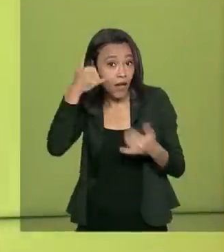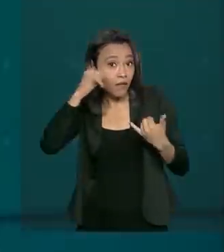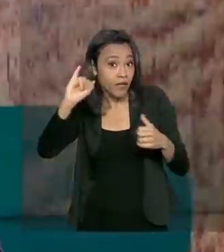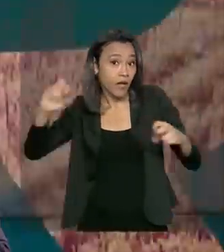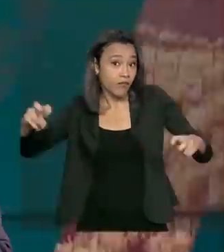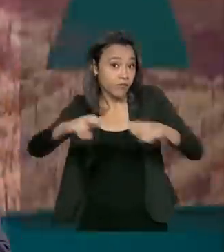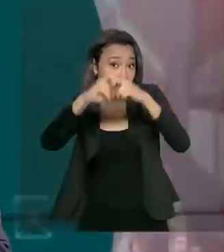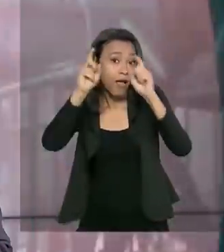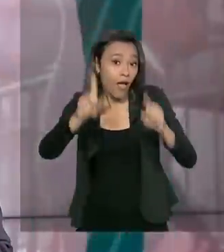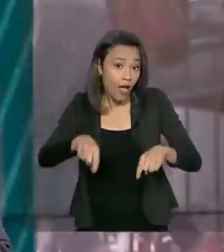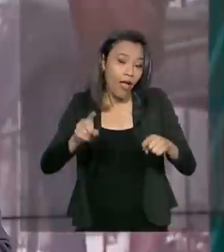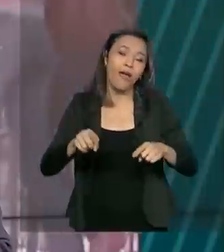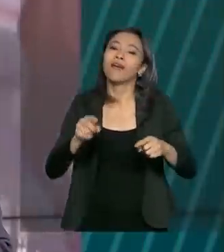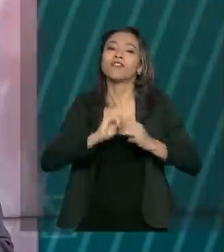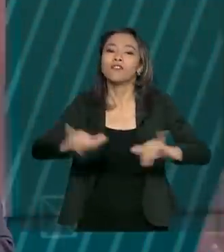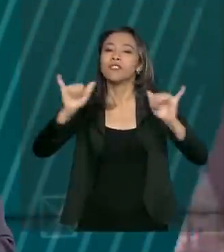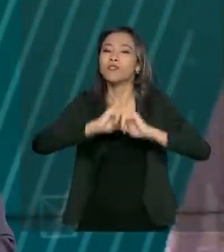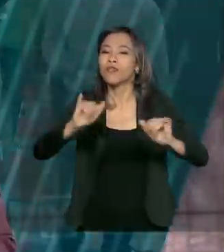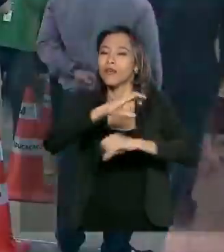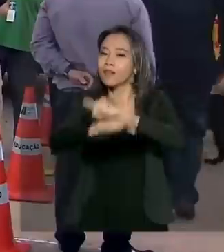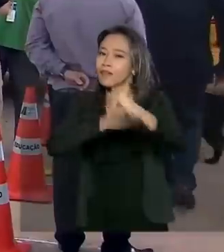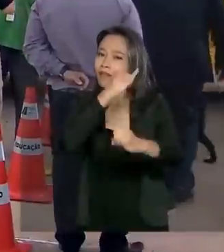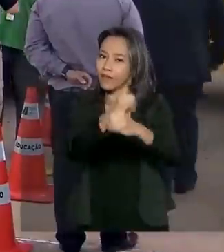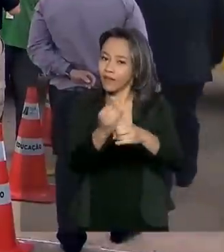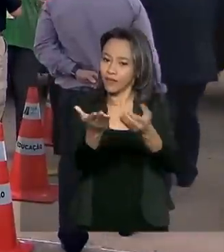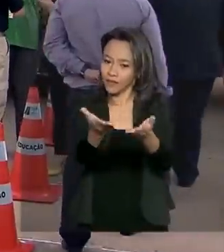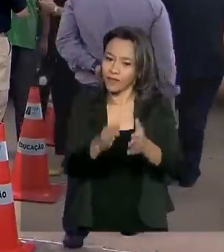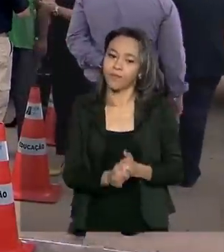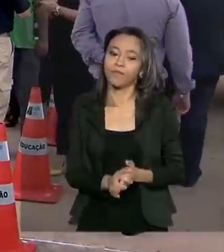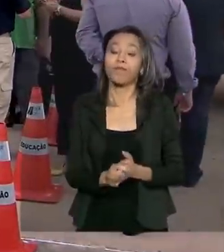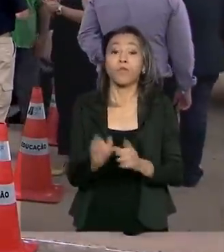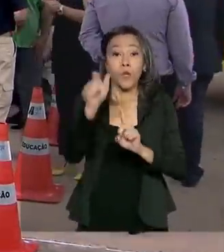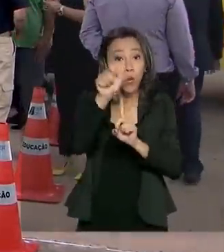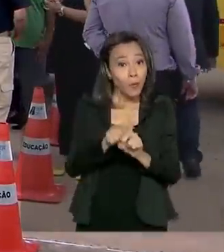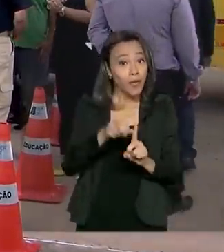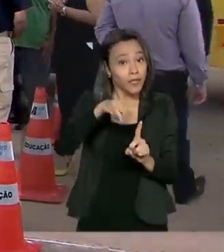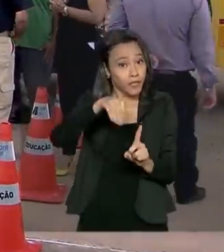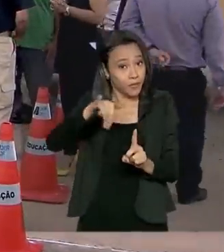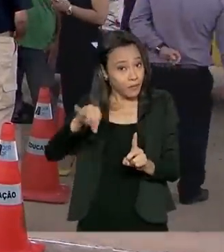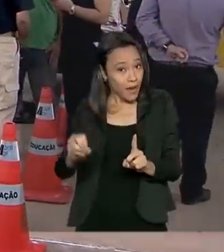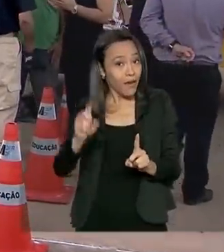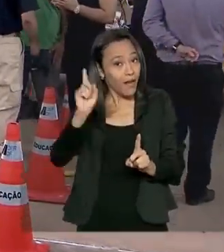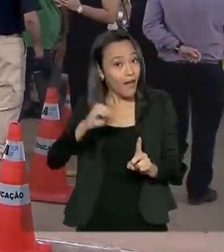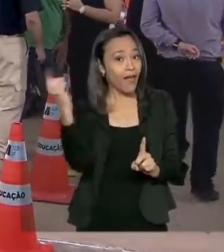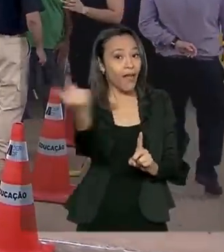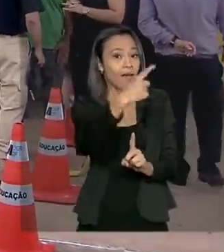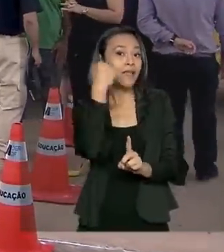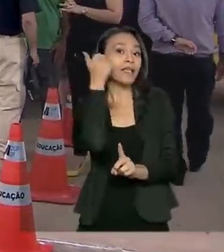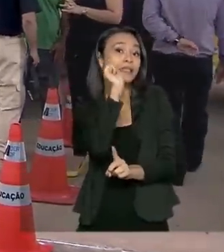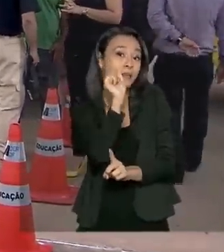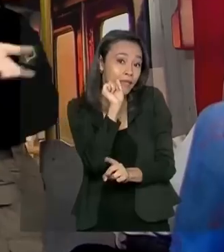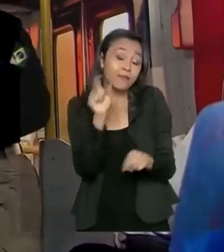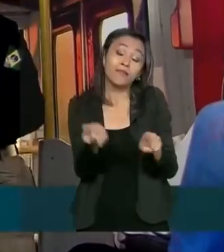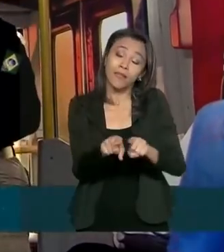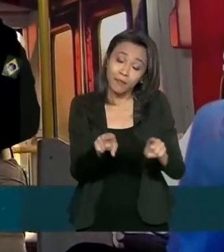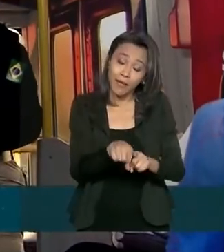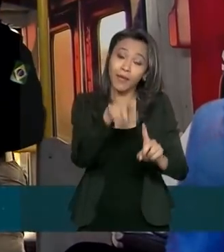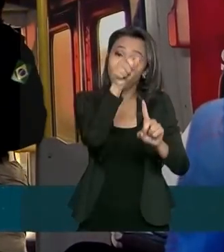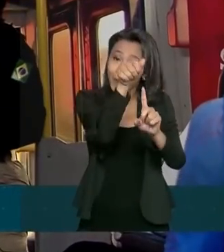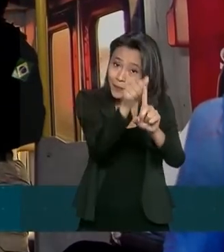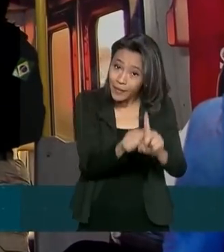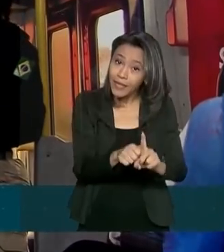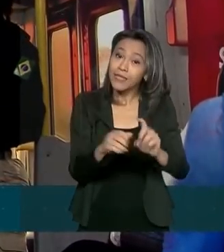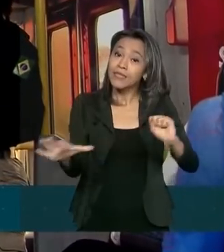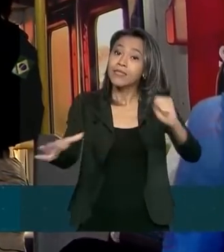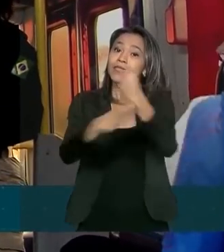pela internet e nas redes sociais. Maio, além de homenagear as mães, também é o mês em que se promove a